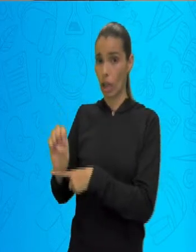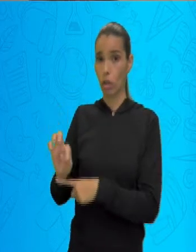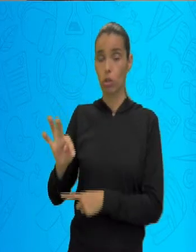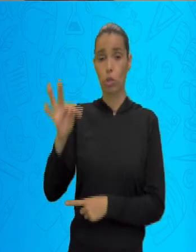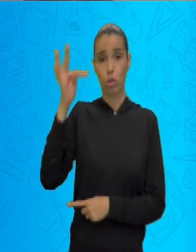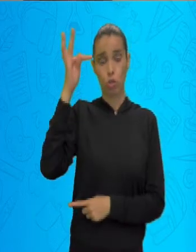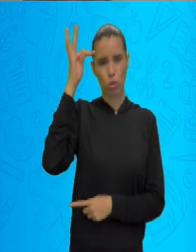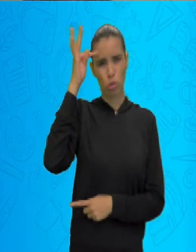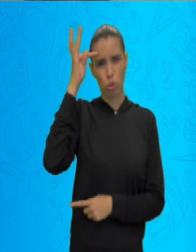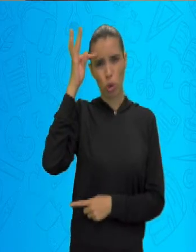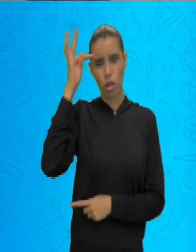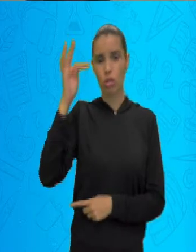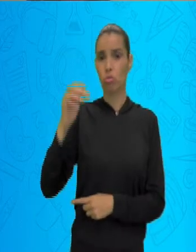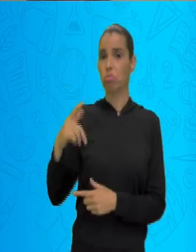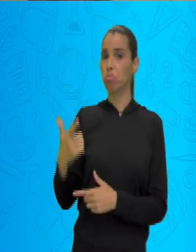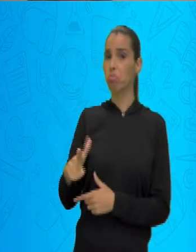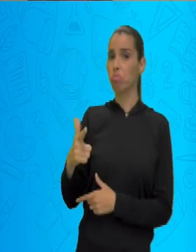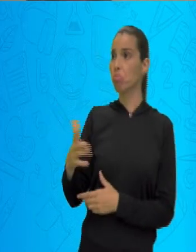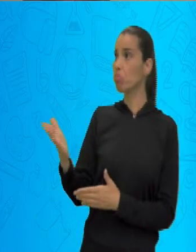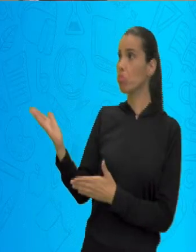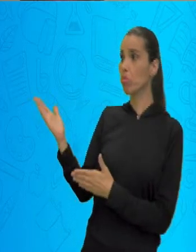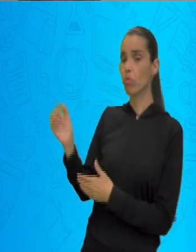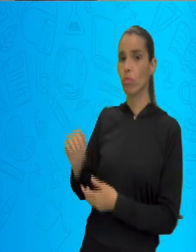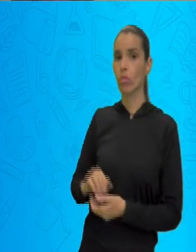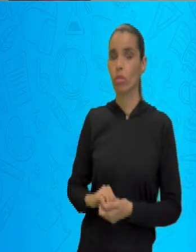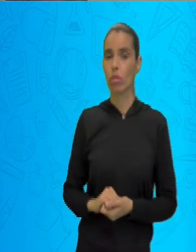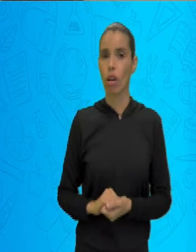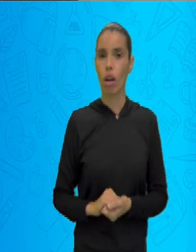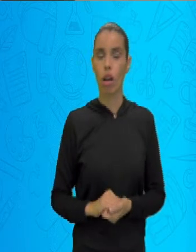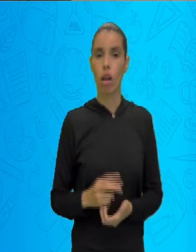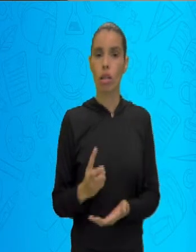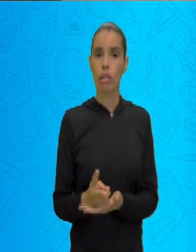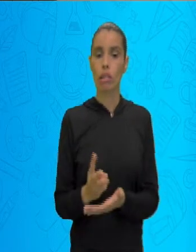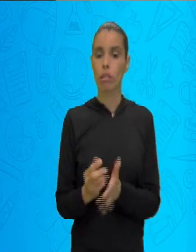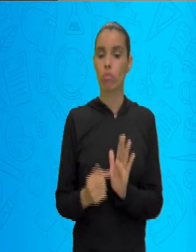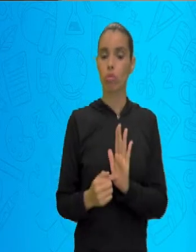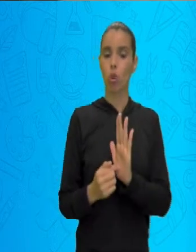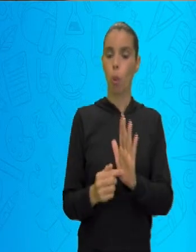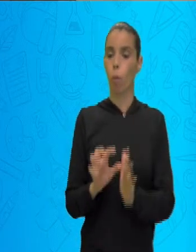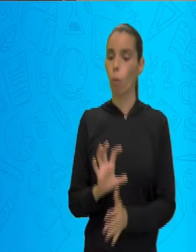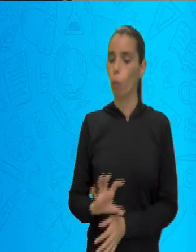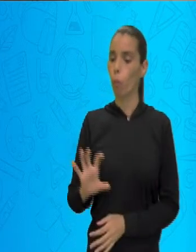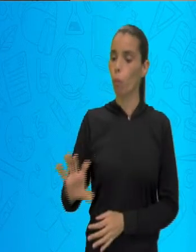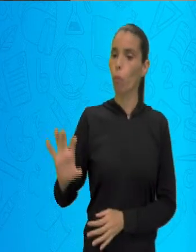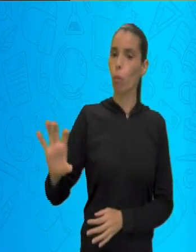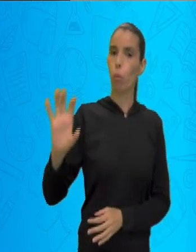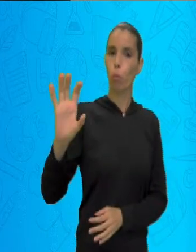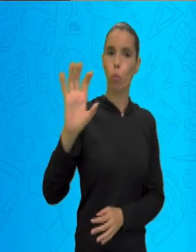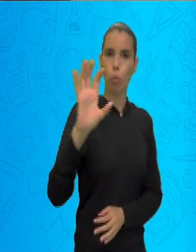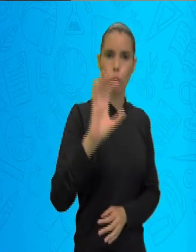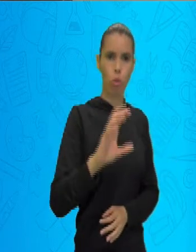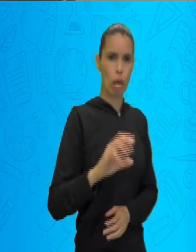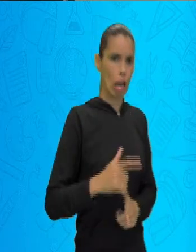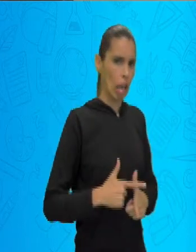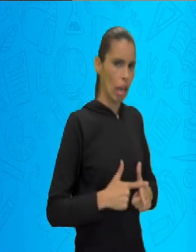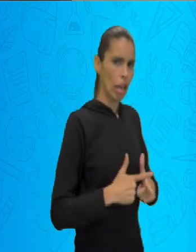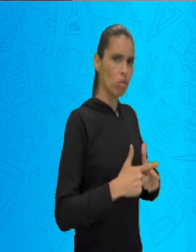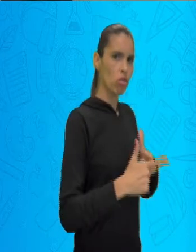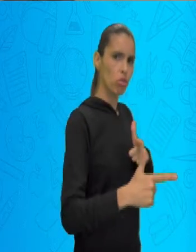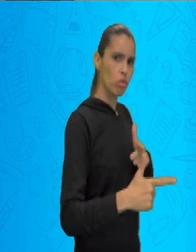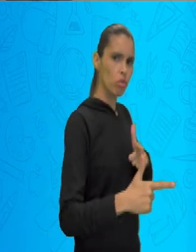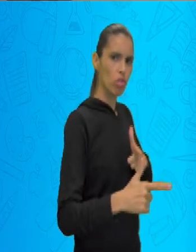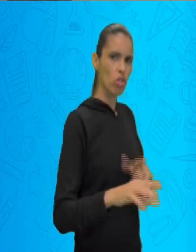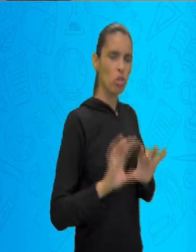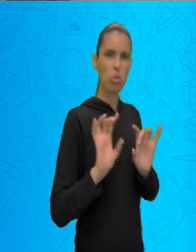é só a dividir, quando eu falo de regionalizar, é dividir, não é só fazer regiões, os estados